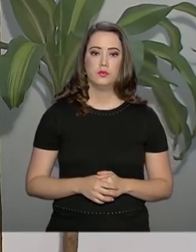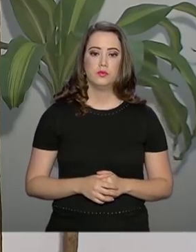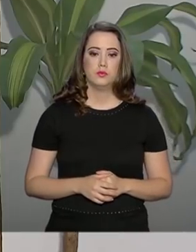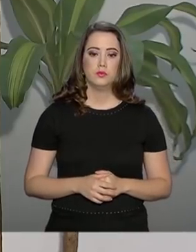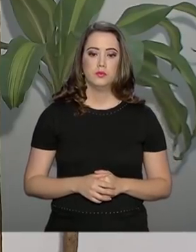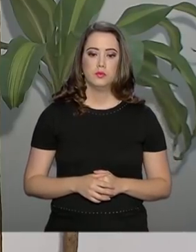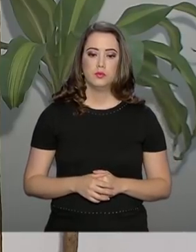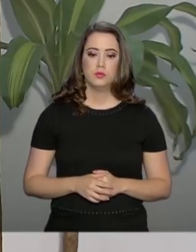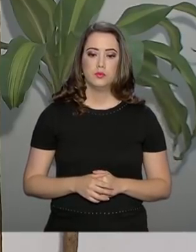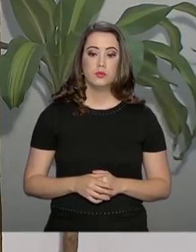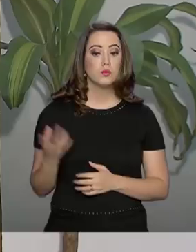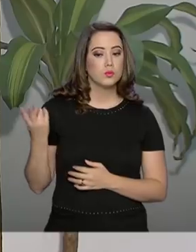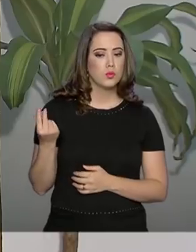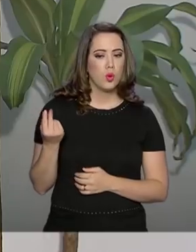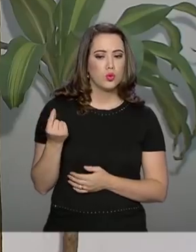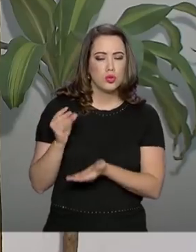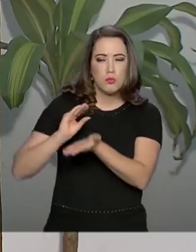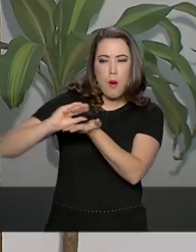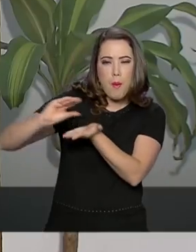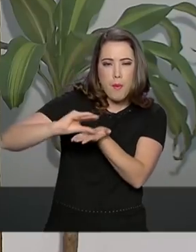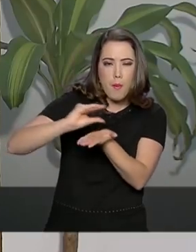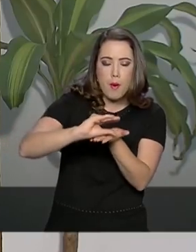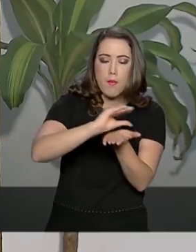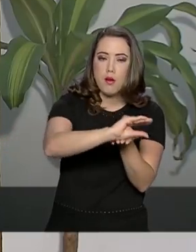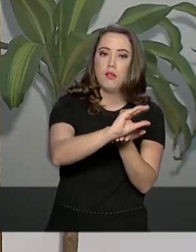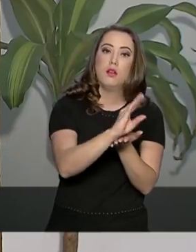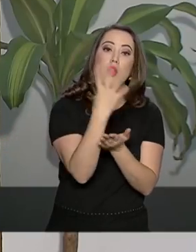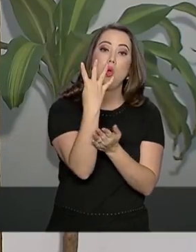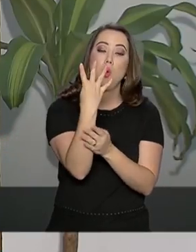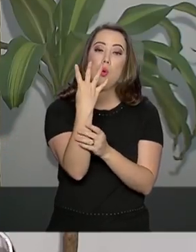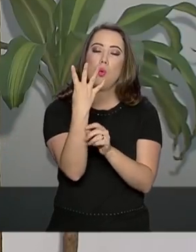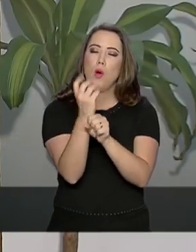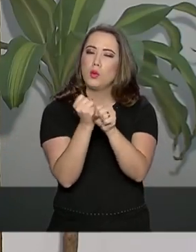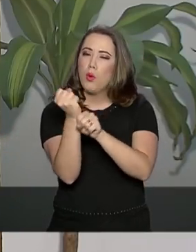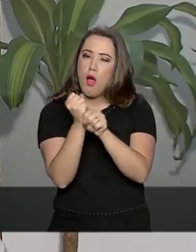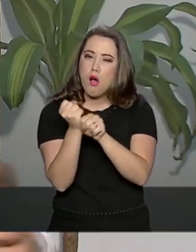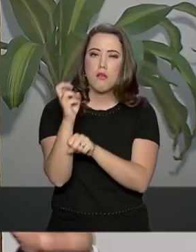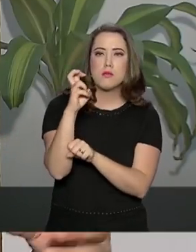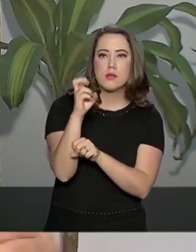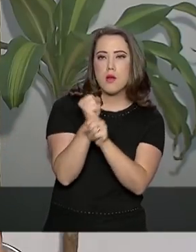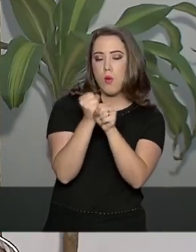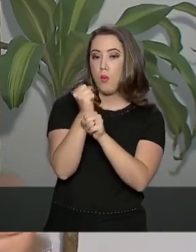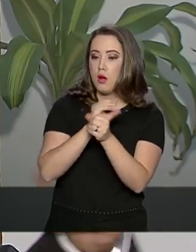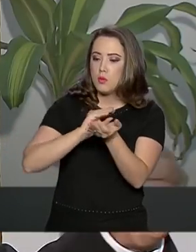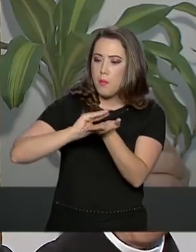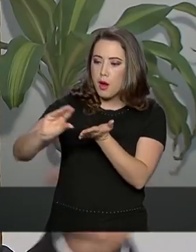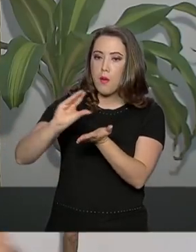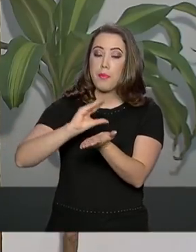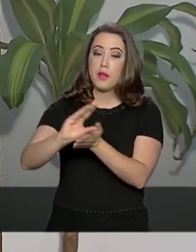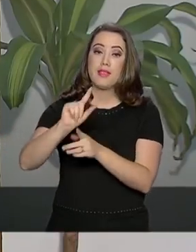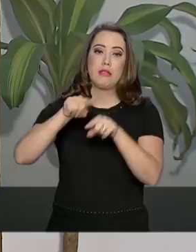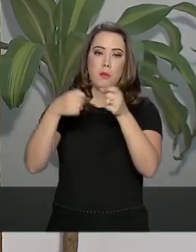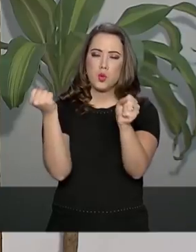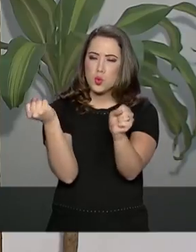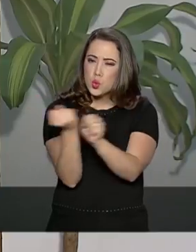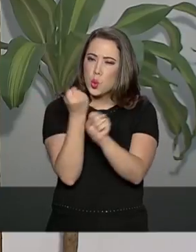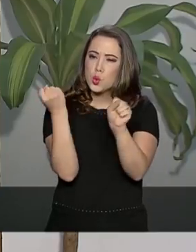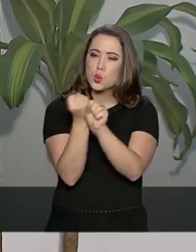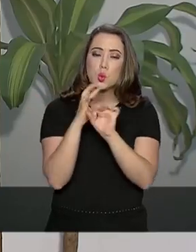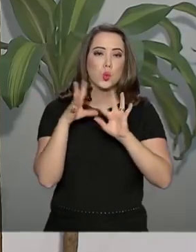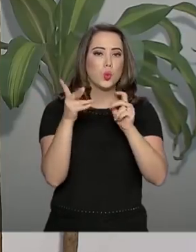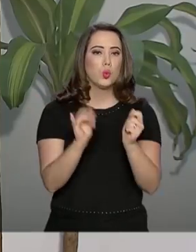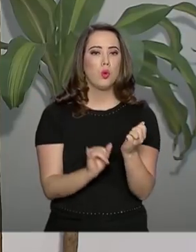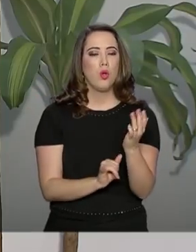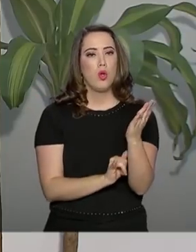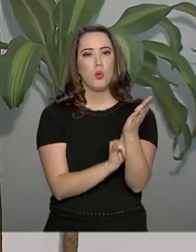Esses investimentos vão acontecer durante os quatro primeiros anos, cinco primeiros anos, porque após você construir toda essa linha de transmissão,